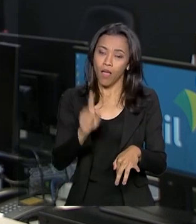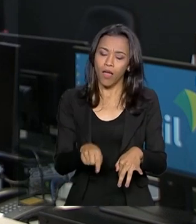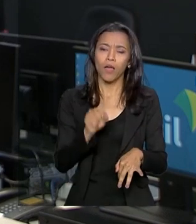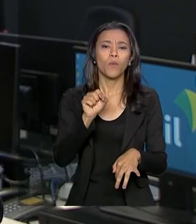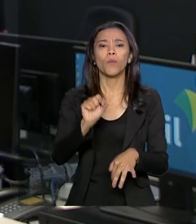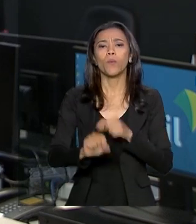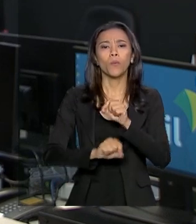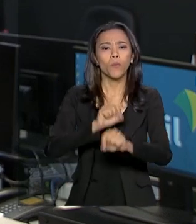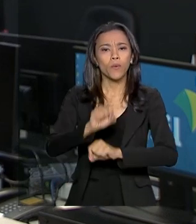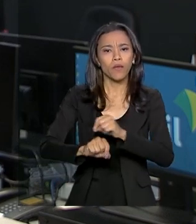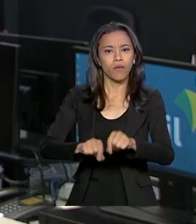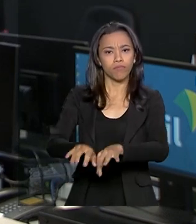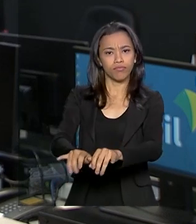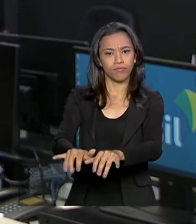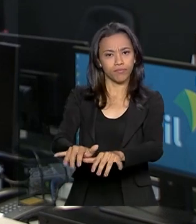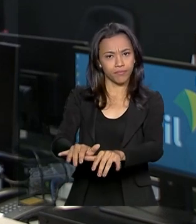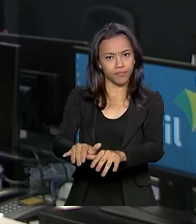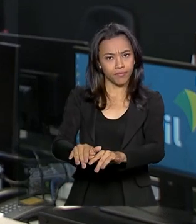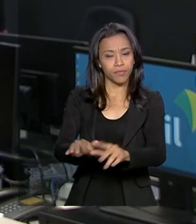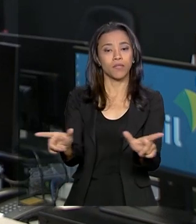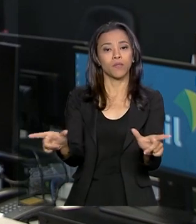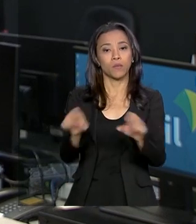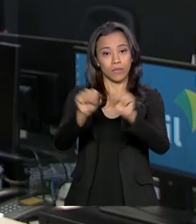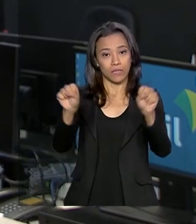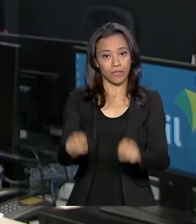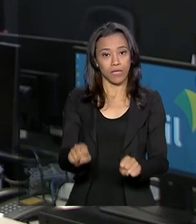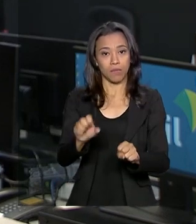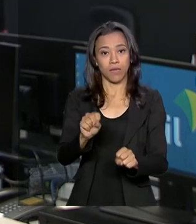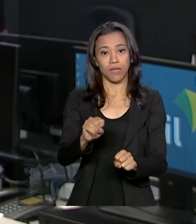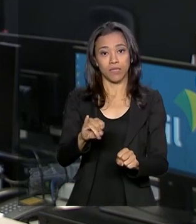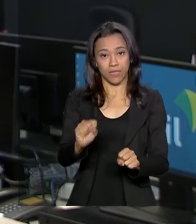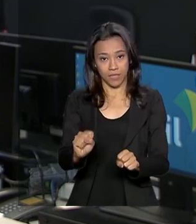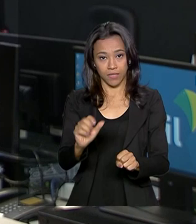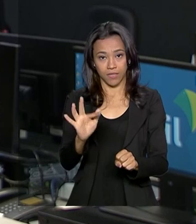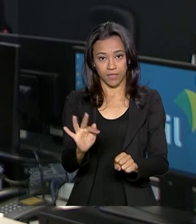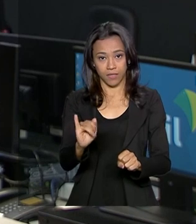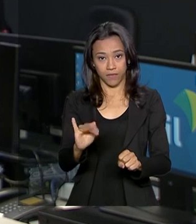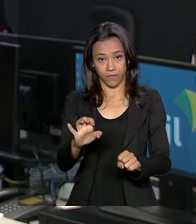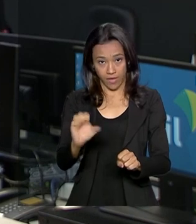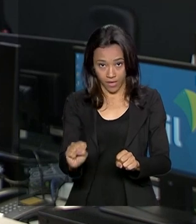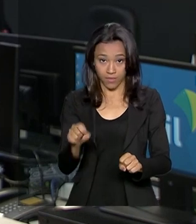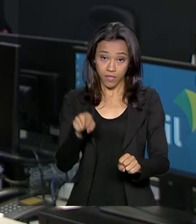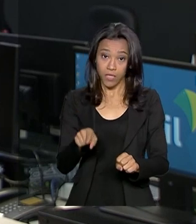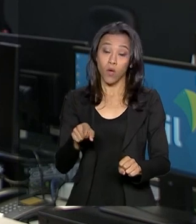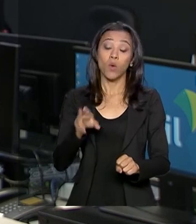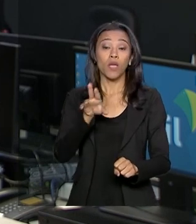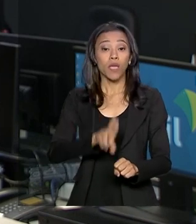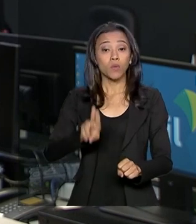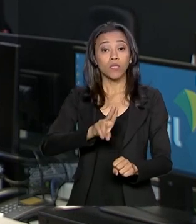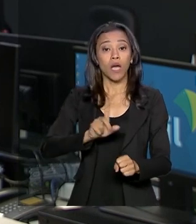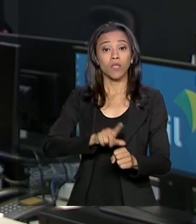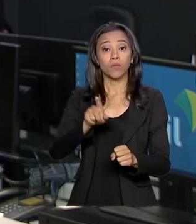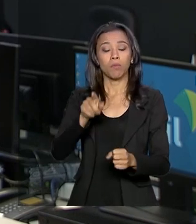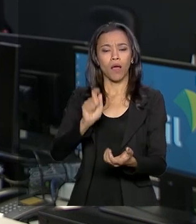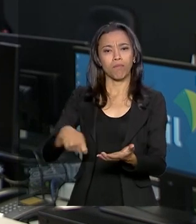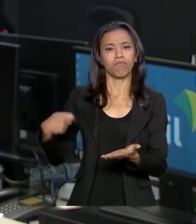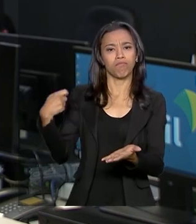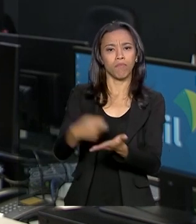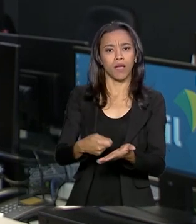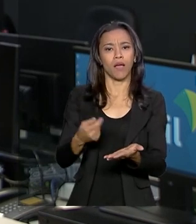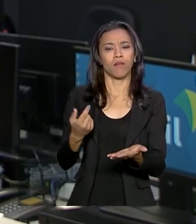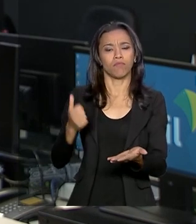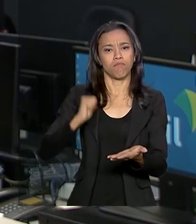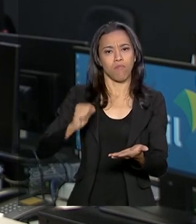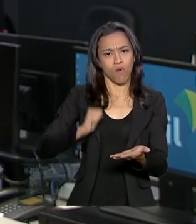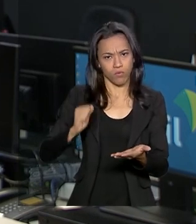sistema informatizado, o CIS-Fies. O sistema Presença, utilizado para o pagamento do benefício do Bolsa Família, também